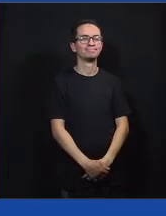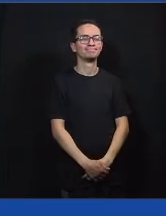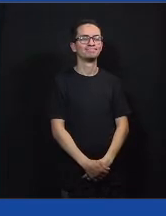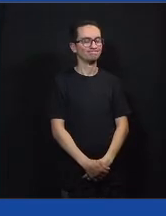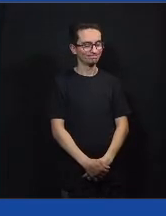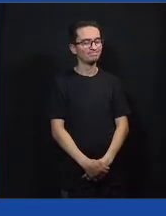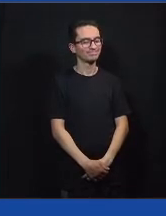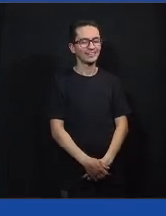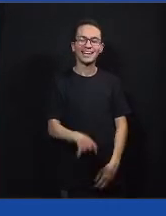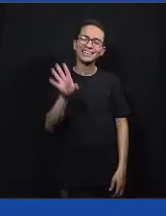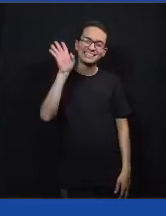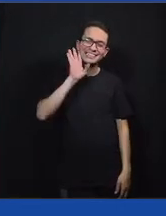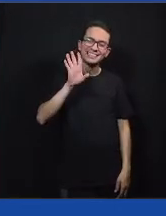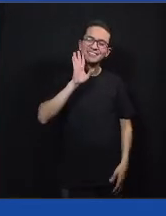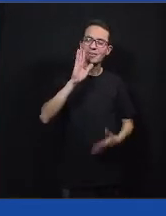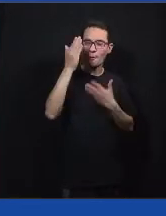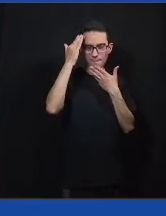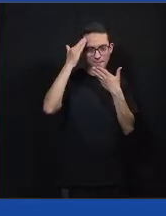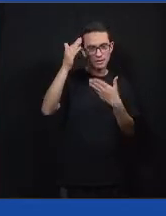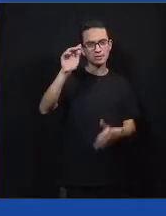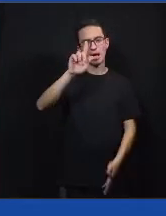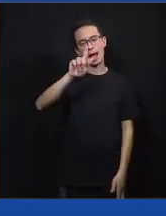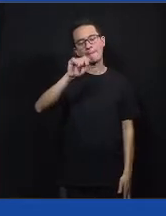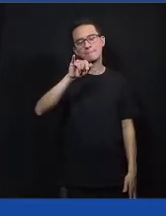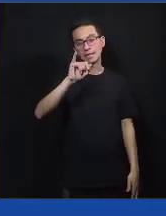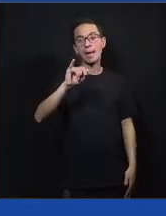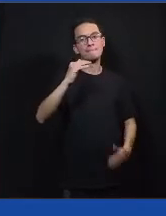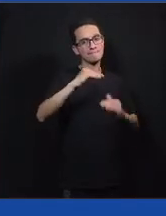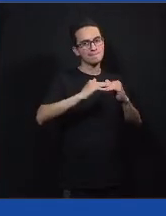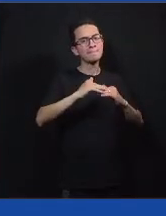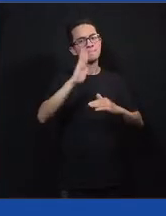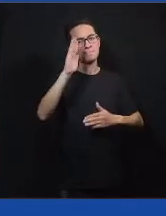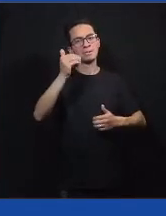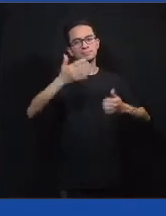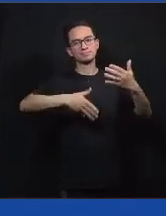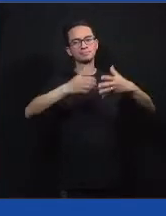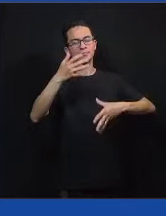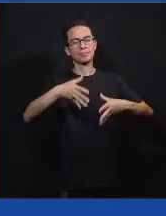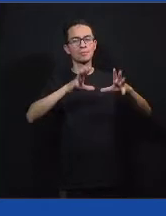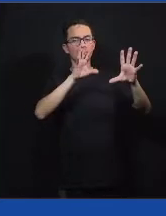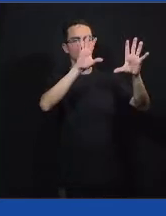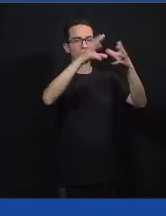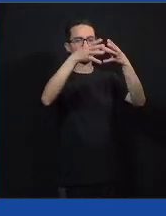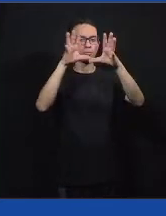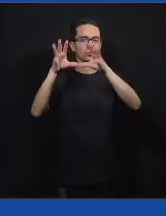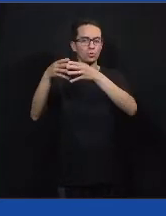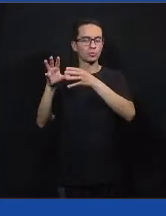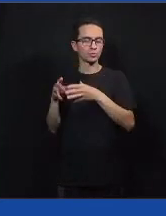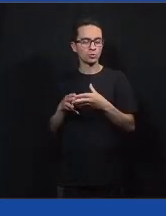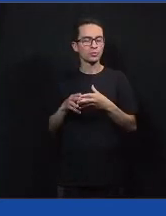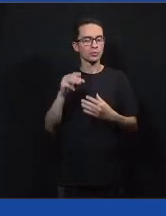Legal. Obrigado, Gabi. Daqui a pouco a gente conta um pouquinho mais o que foram esses três grupos para o pessoal poder entender.